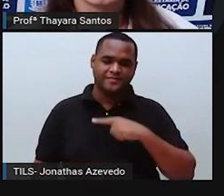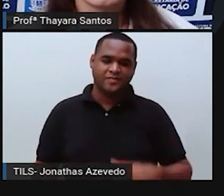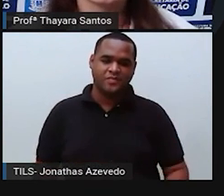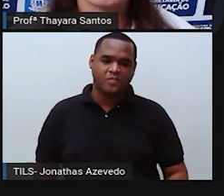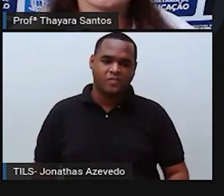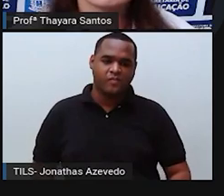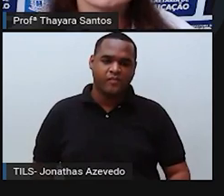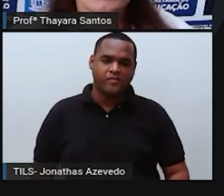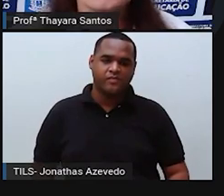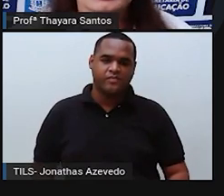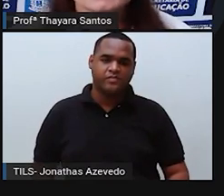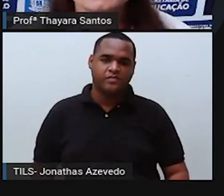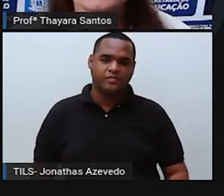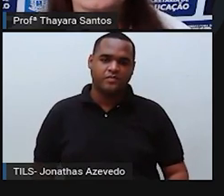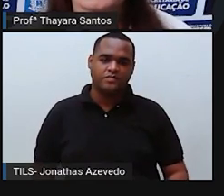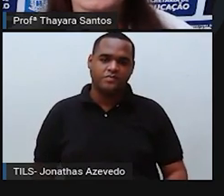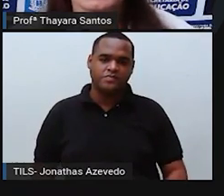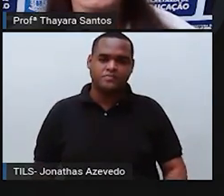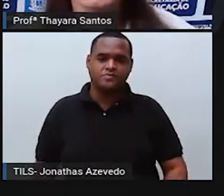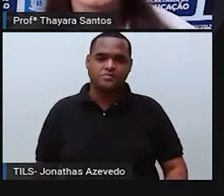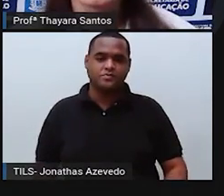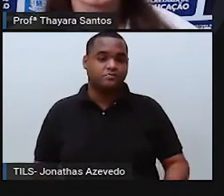Aí vai começar o quiz.